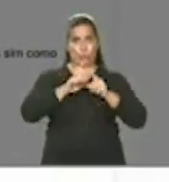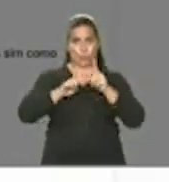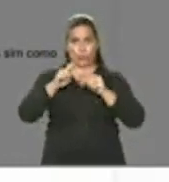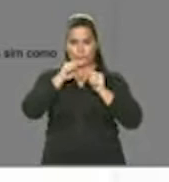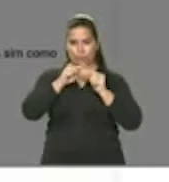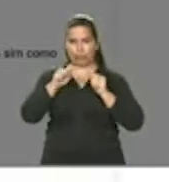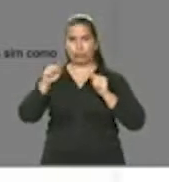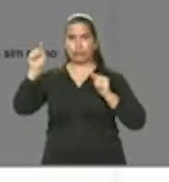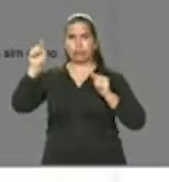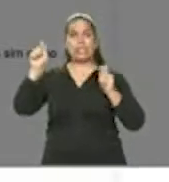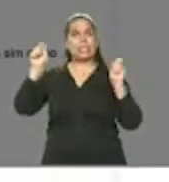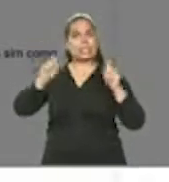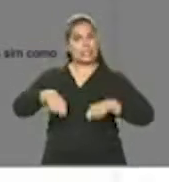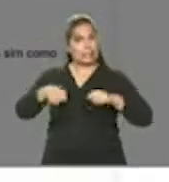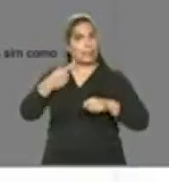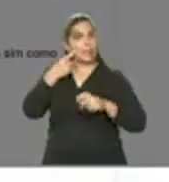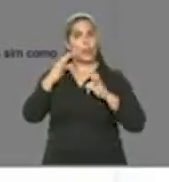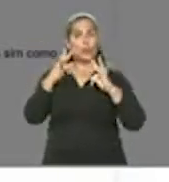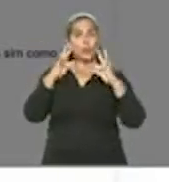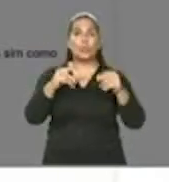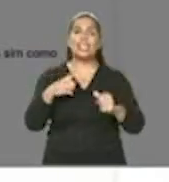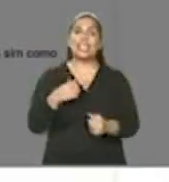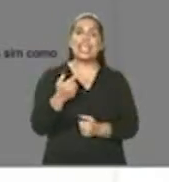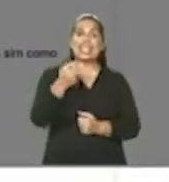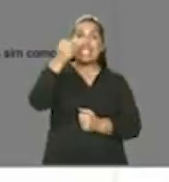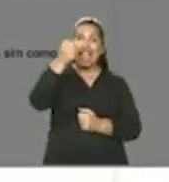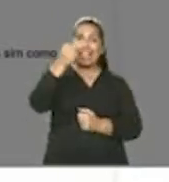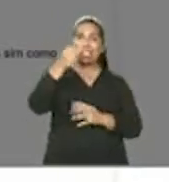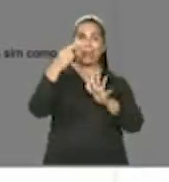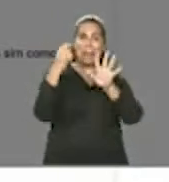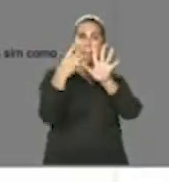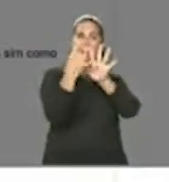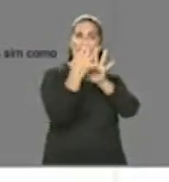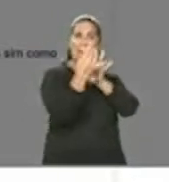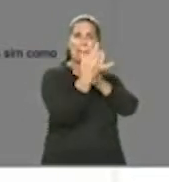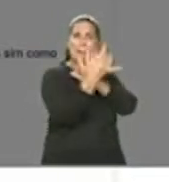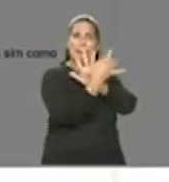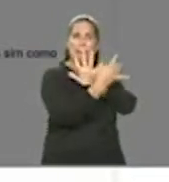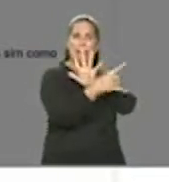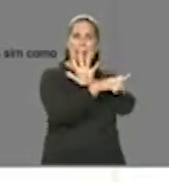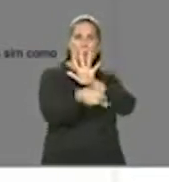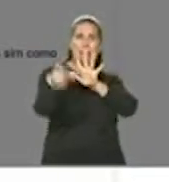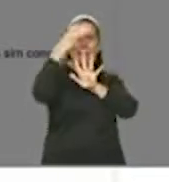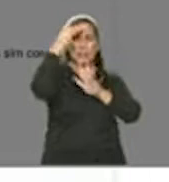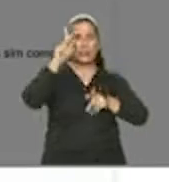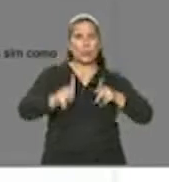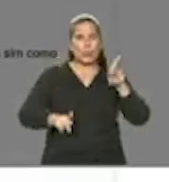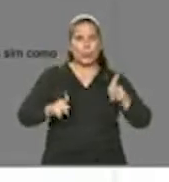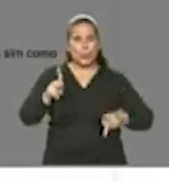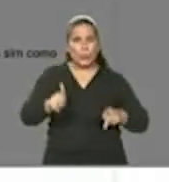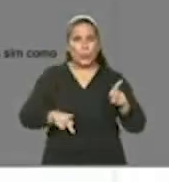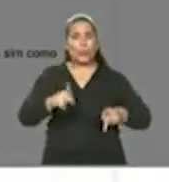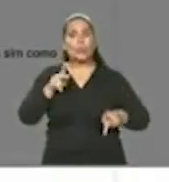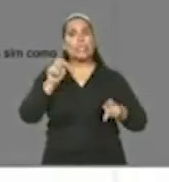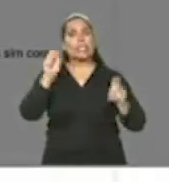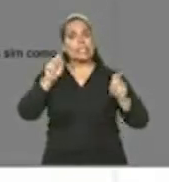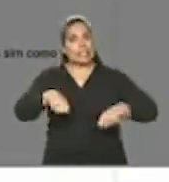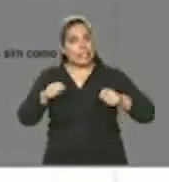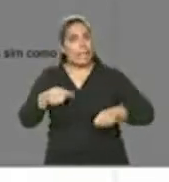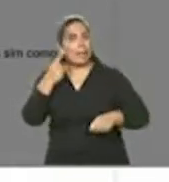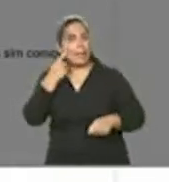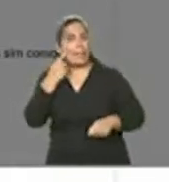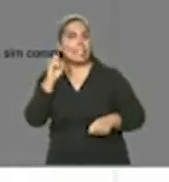anteriores. Ele envolve sete categorias para a população, de acordo com que você seja uma pessoa suscetível, que está